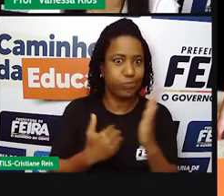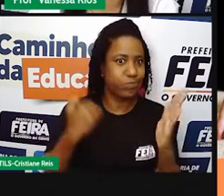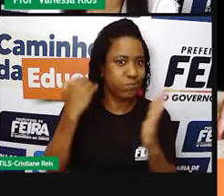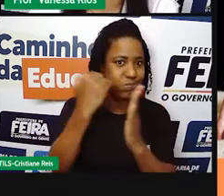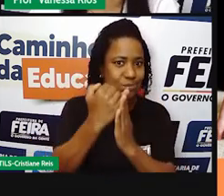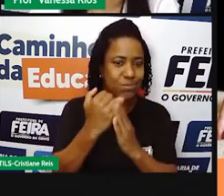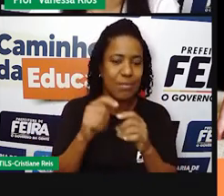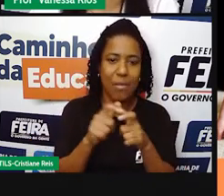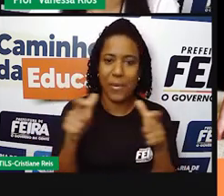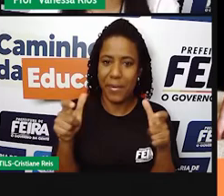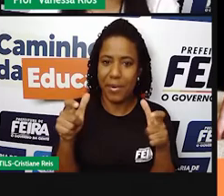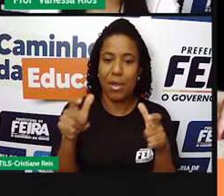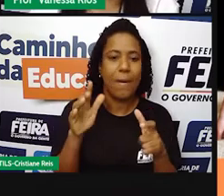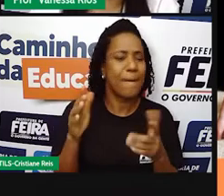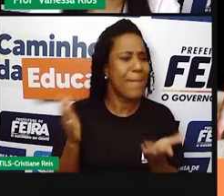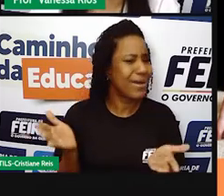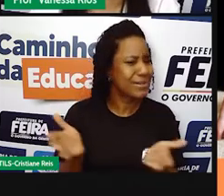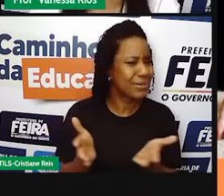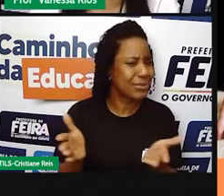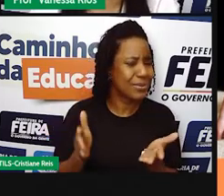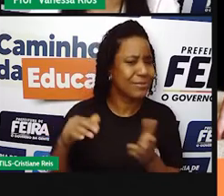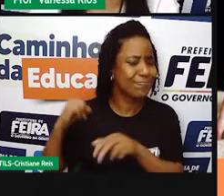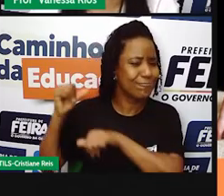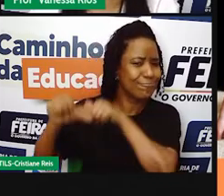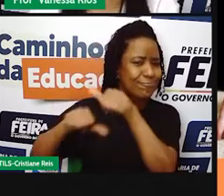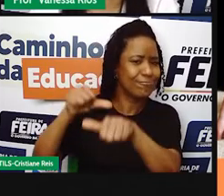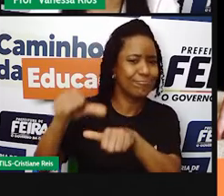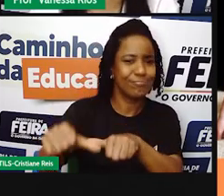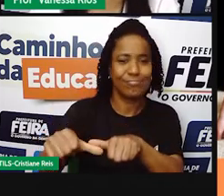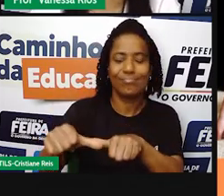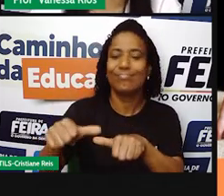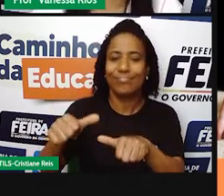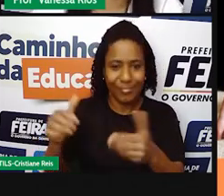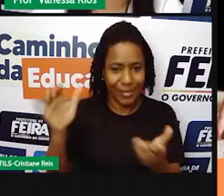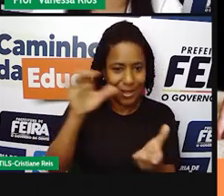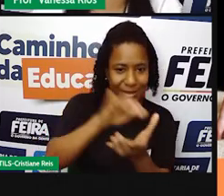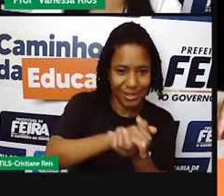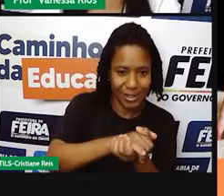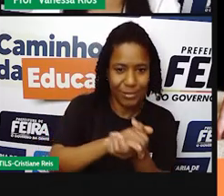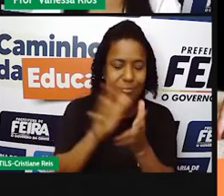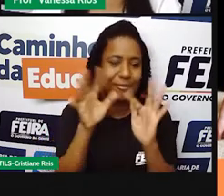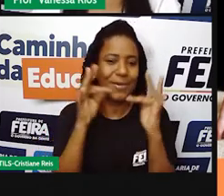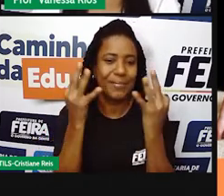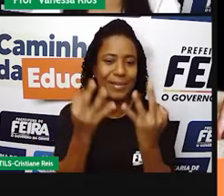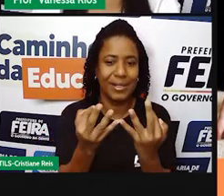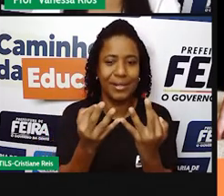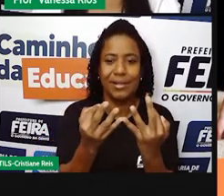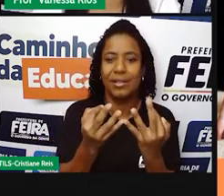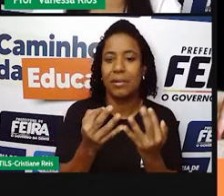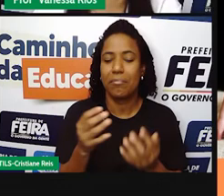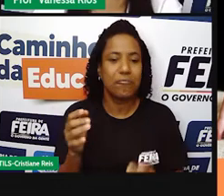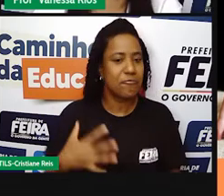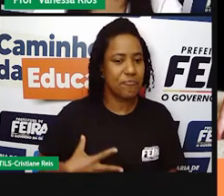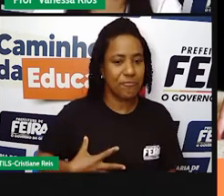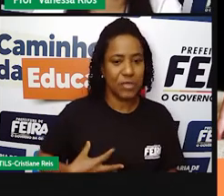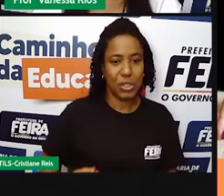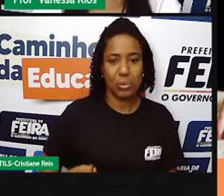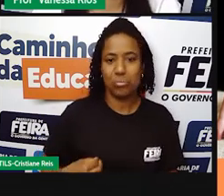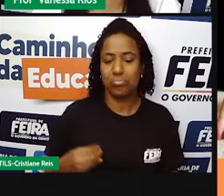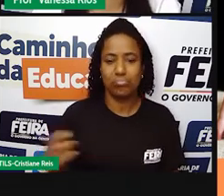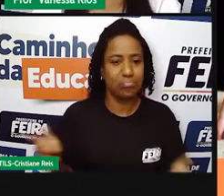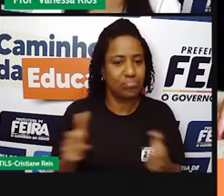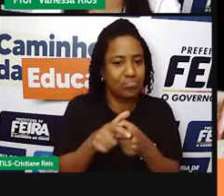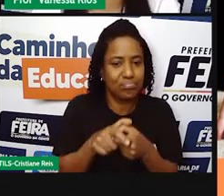familiares, né? Atuais. Então, os casais, né? Ou as famílias, eles têm optado em ter cada vez menos, né?